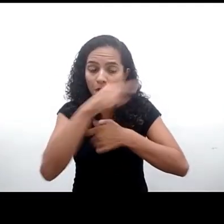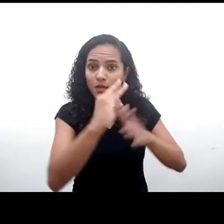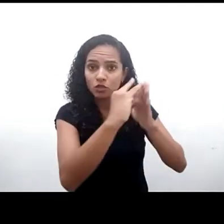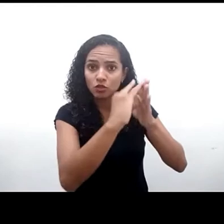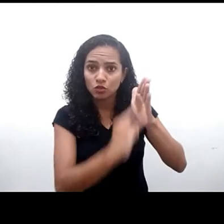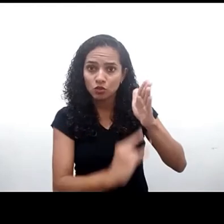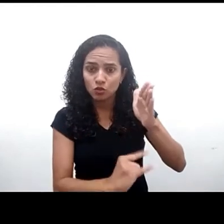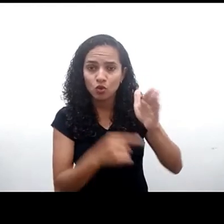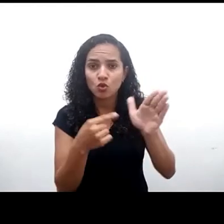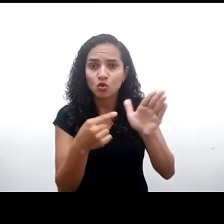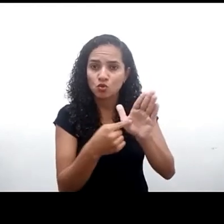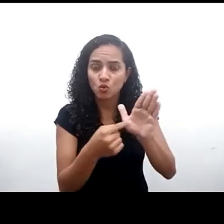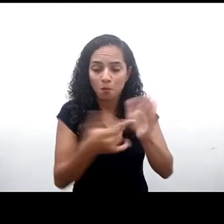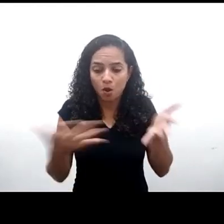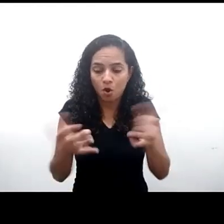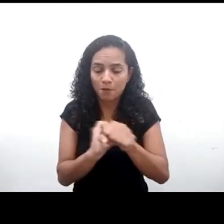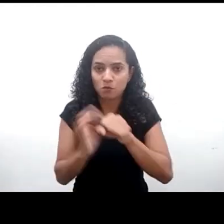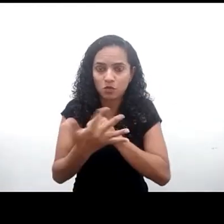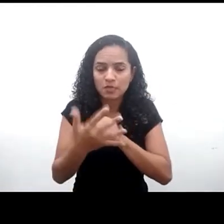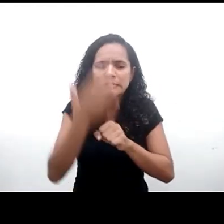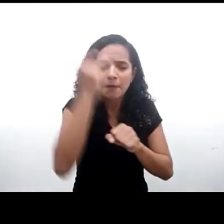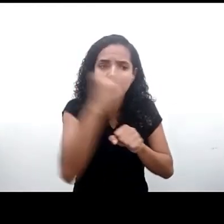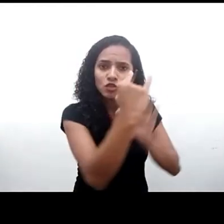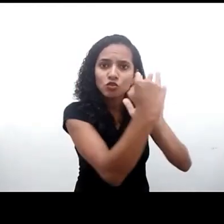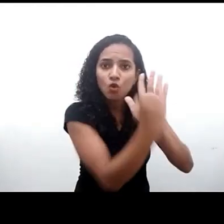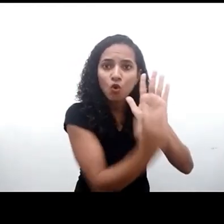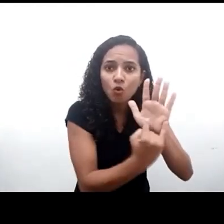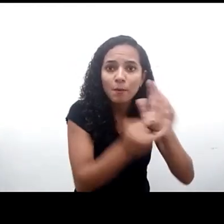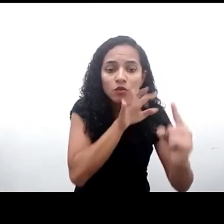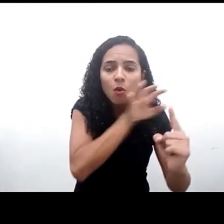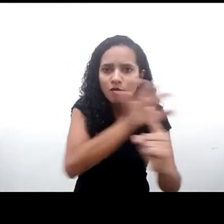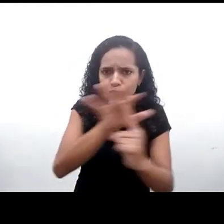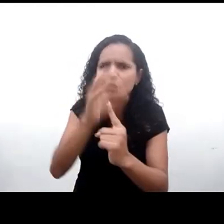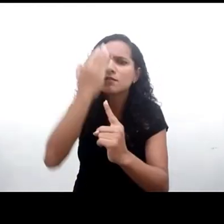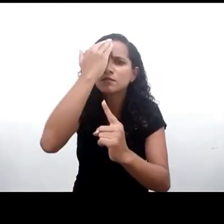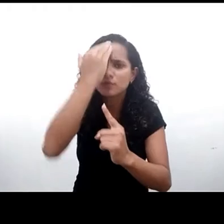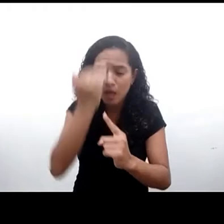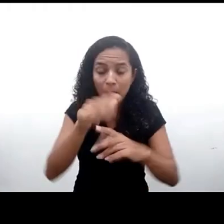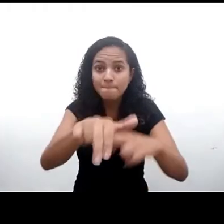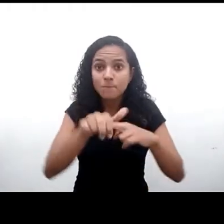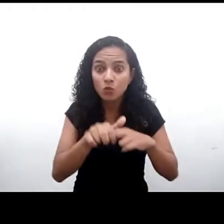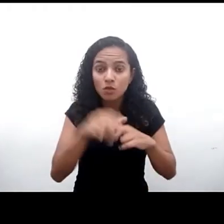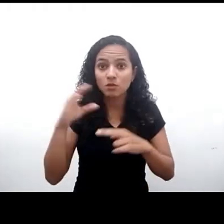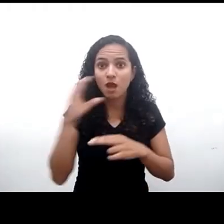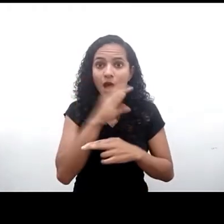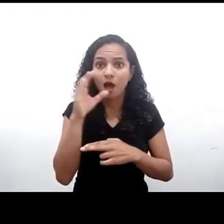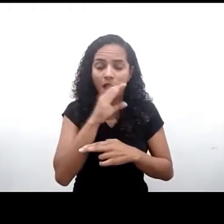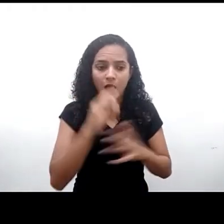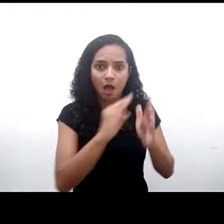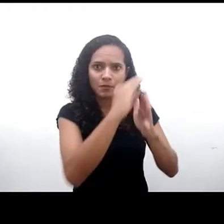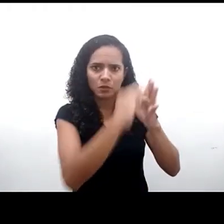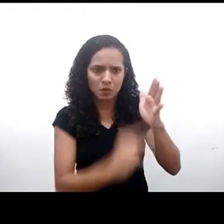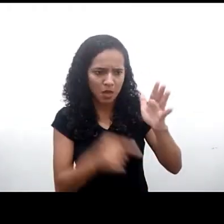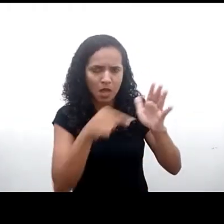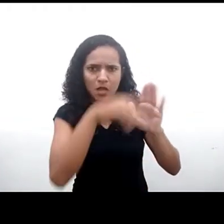neste momento de pandemia. Por isso, acelerou-se o processo nesse momento de uso dos